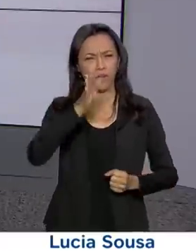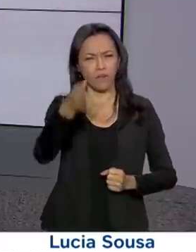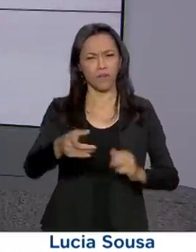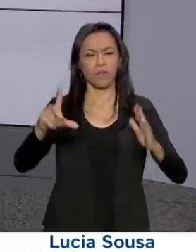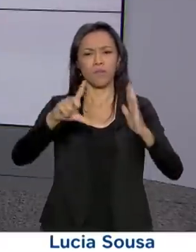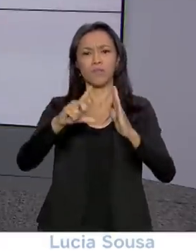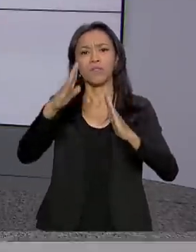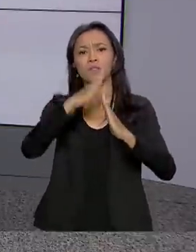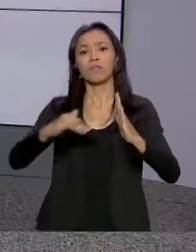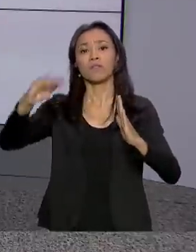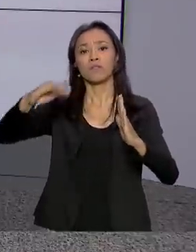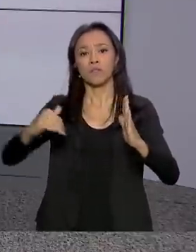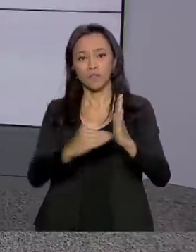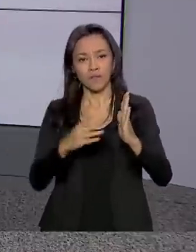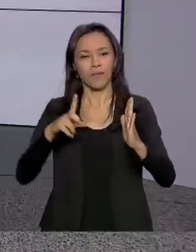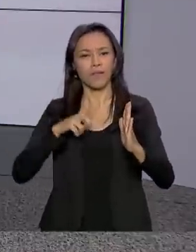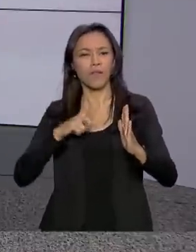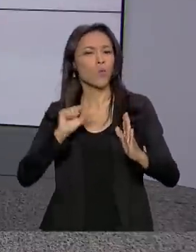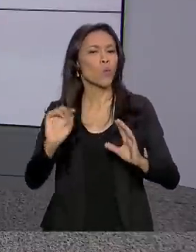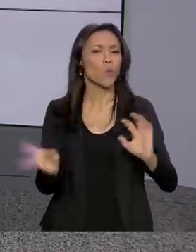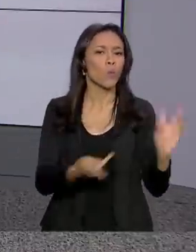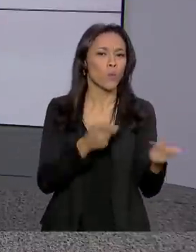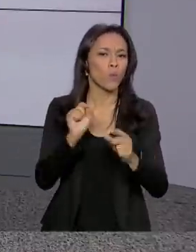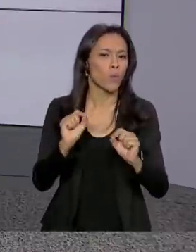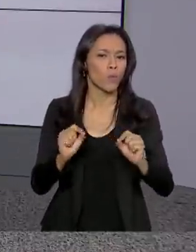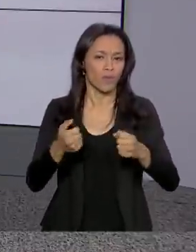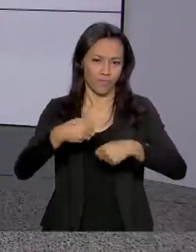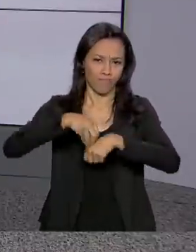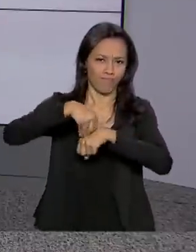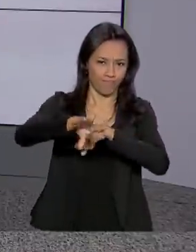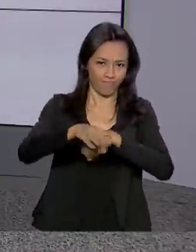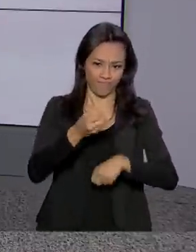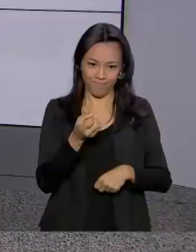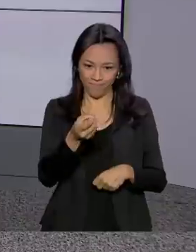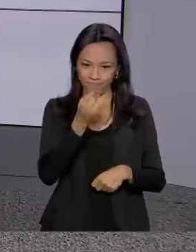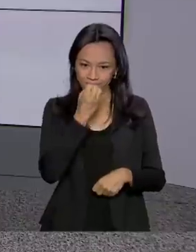de Holanda traz as informações sobre a movimentação por lá. Bom dia, Lu.